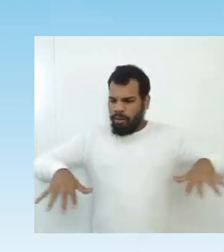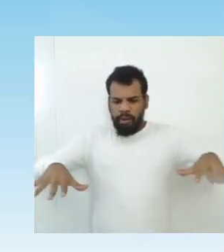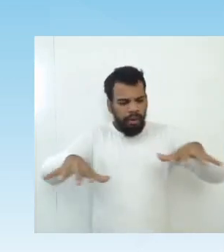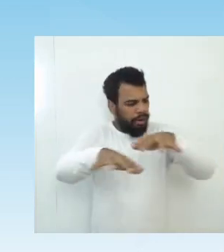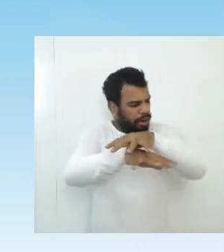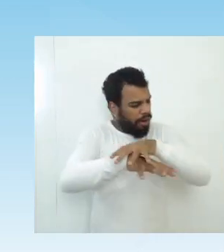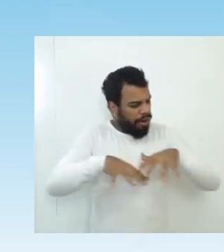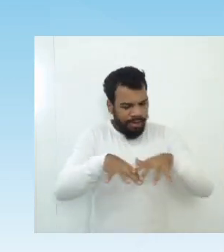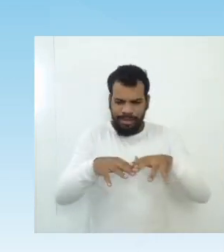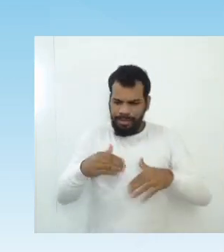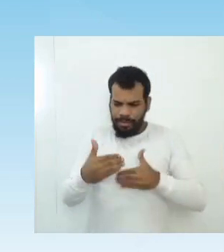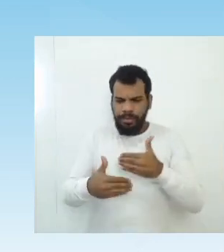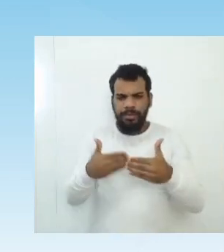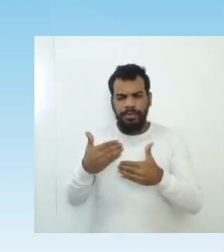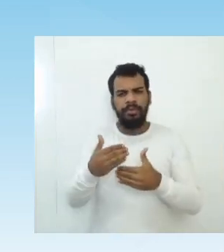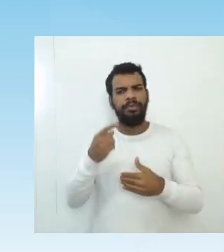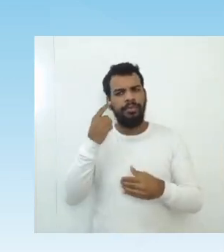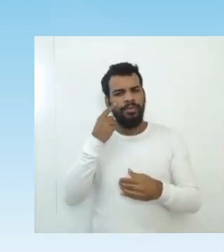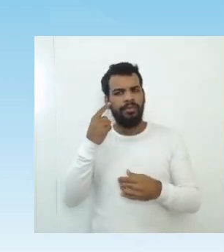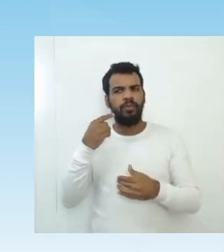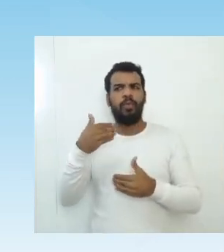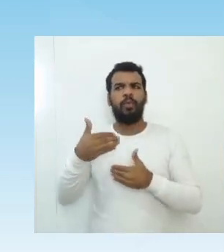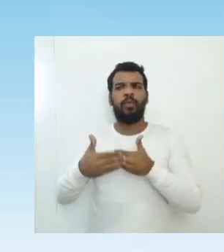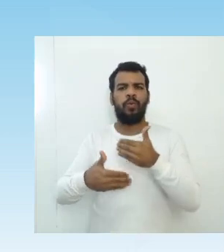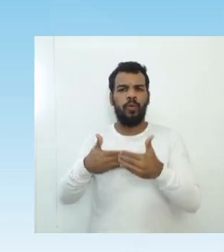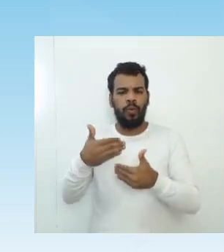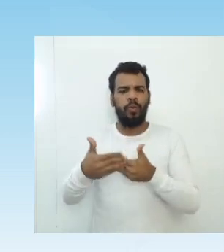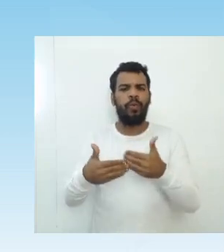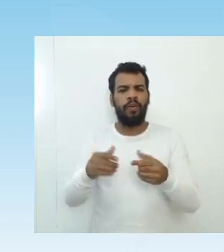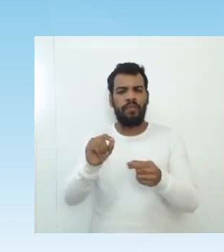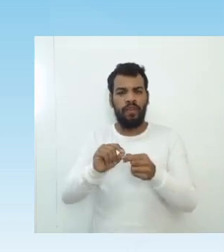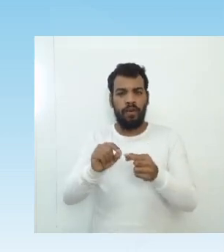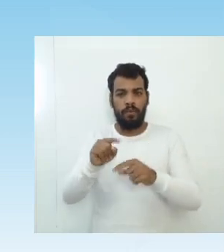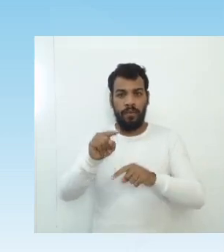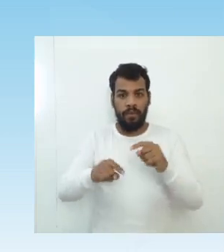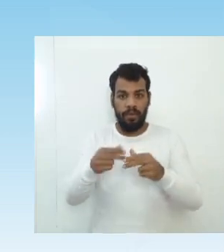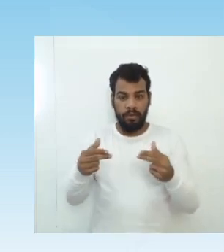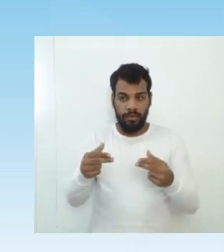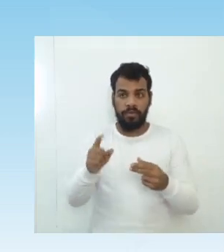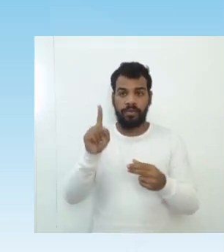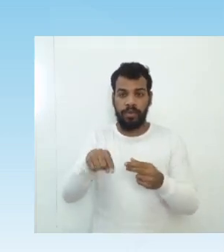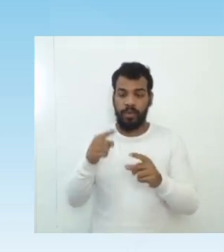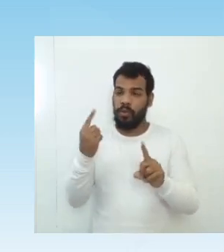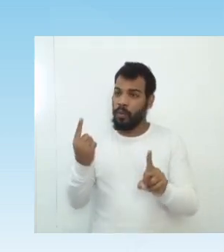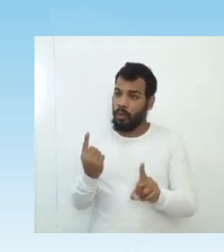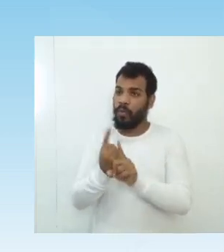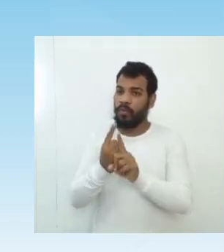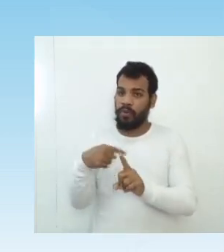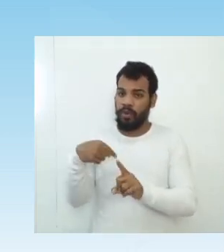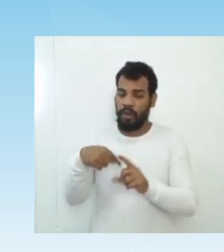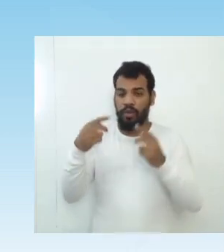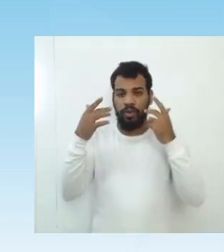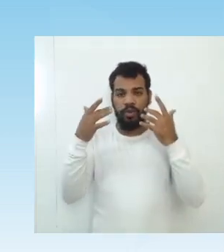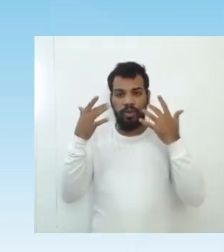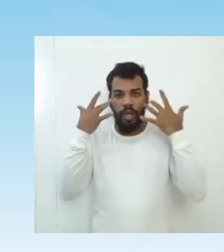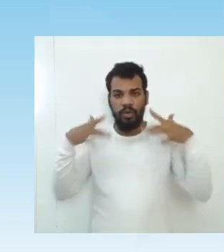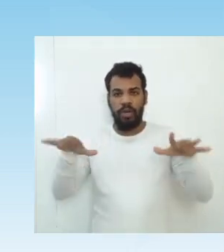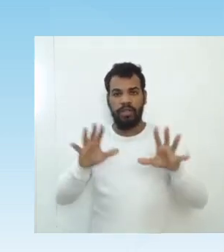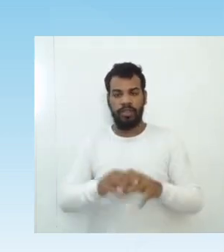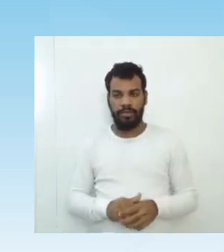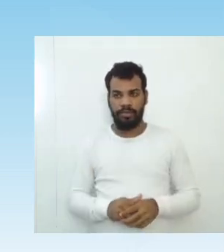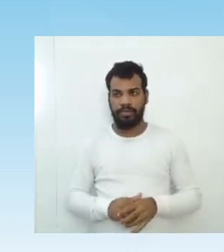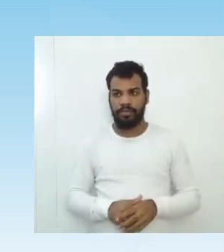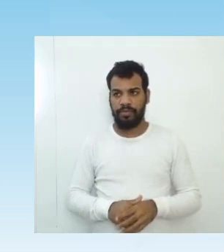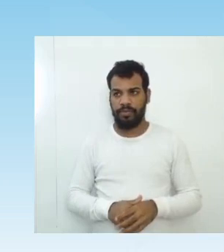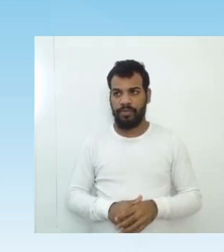conseguiu usar ao seu favor os materiais que eram encontrados na nossa natureza. Utilizavam